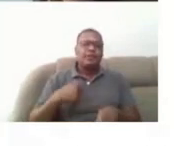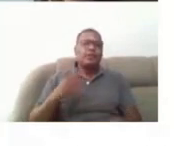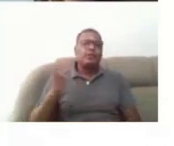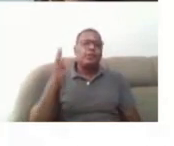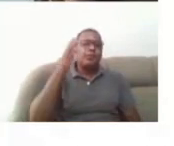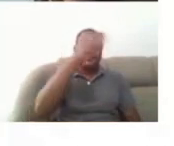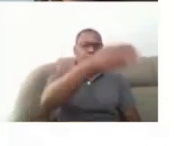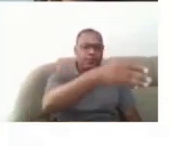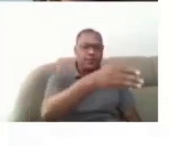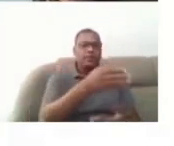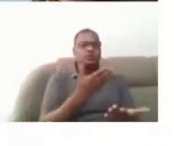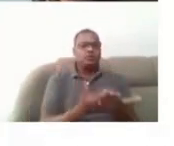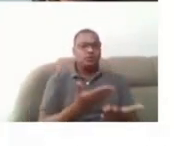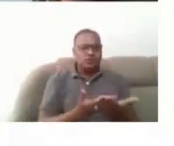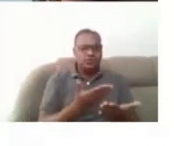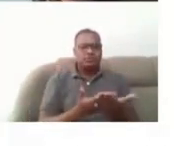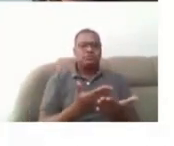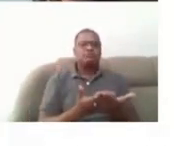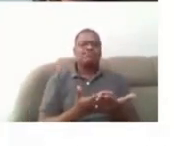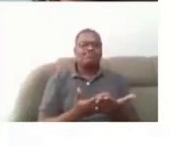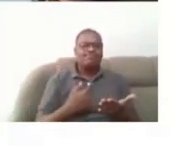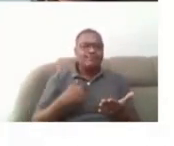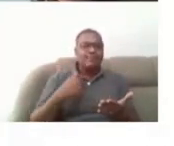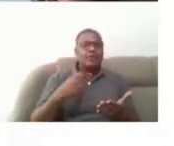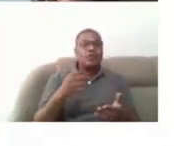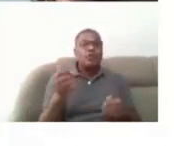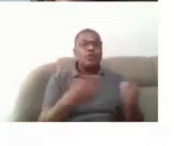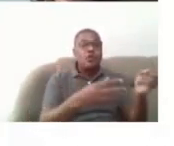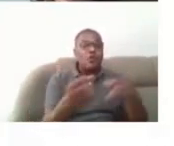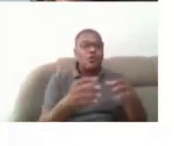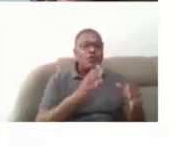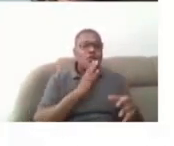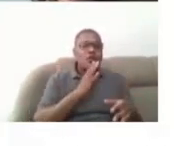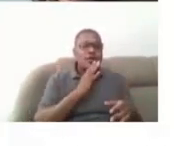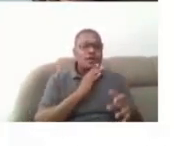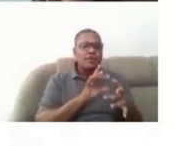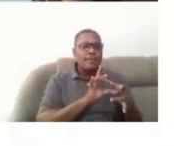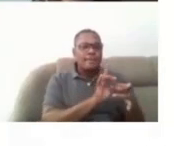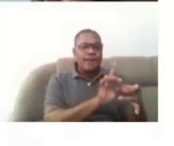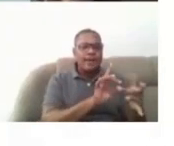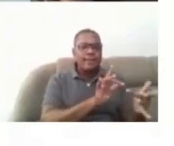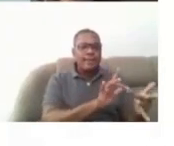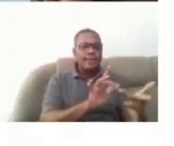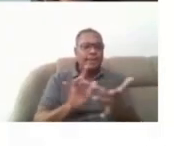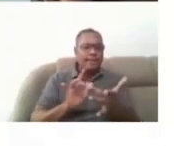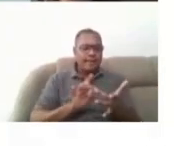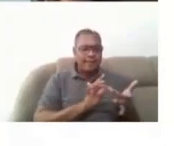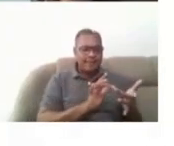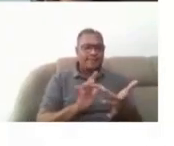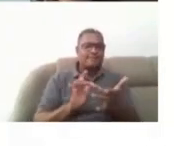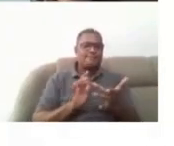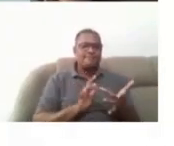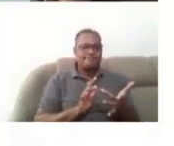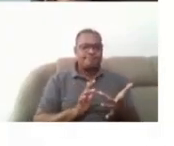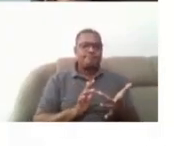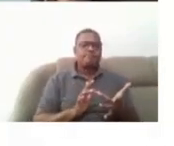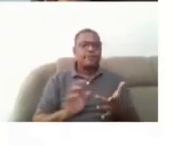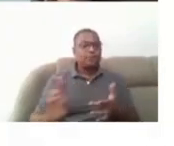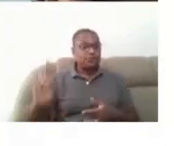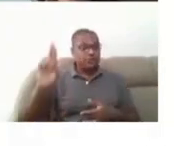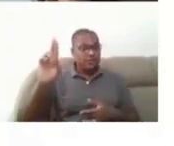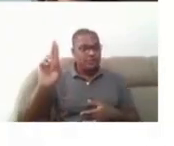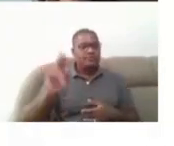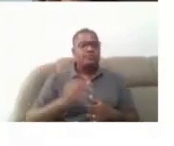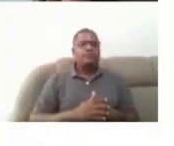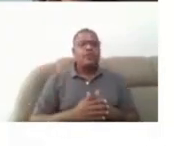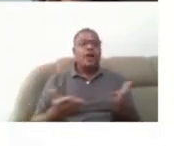né? Desenvolver ou criar novos laços de amizade com o penheirismo, né? E a universidade, o que que compete a ela, né?